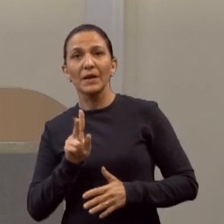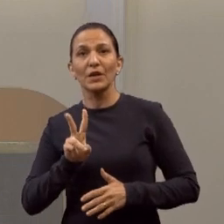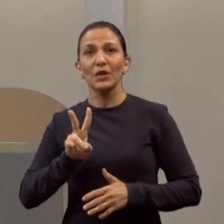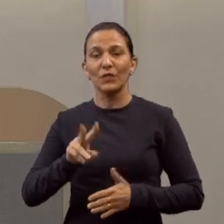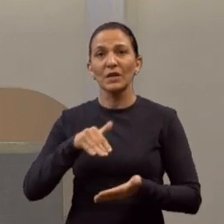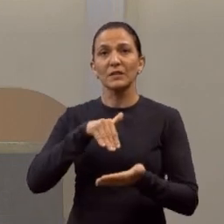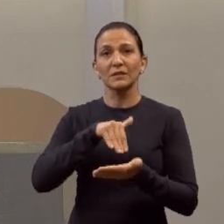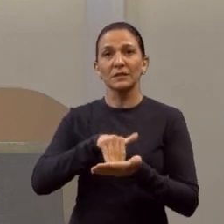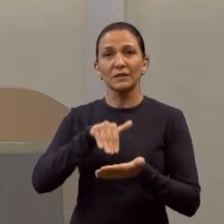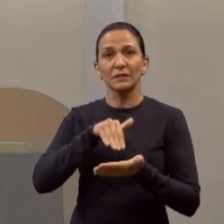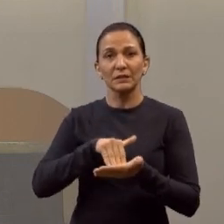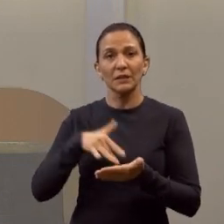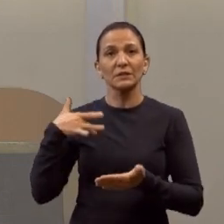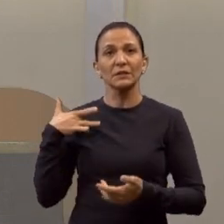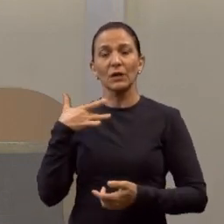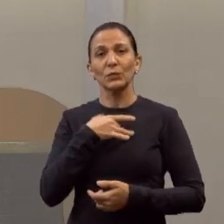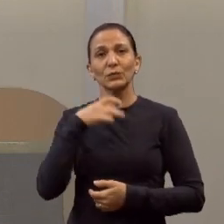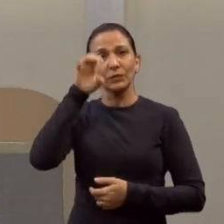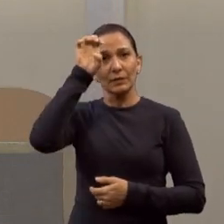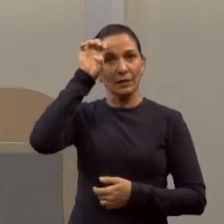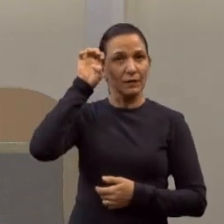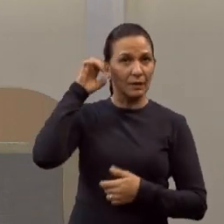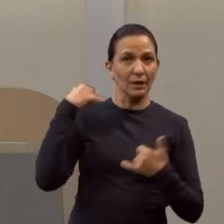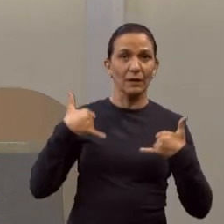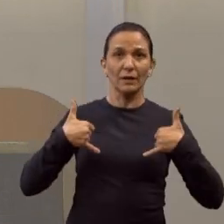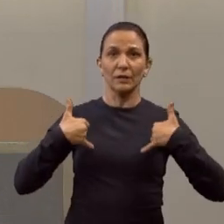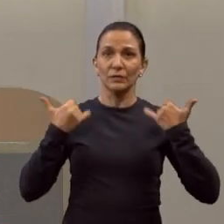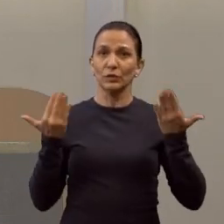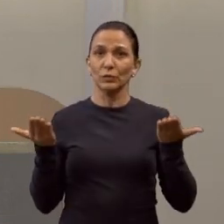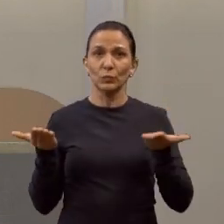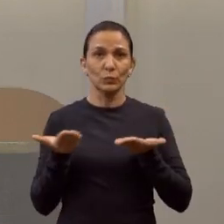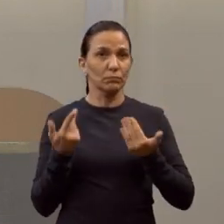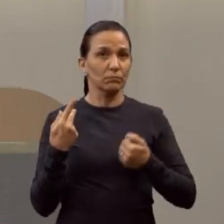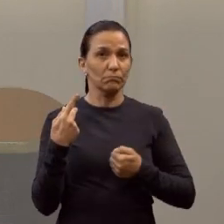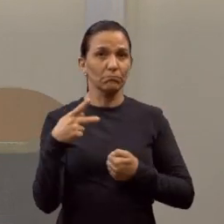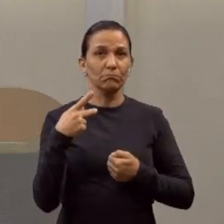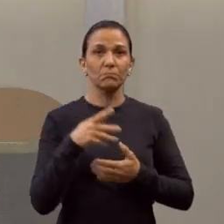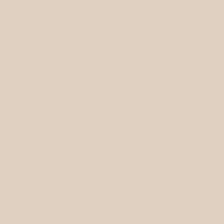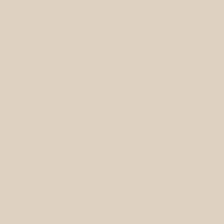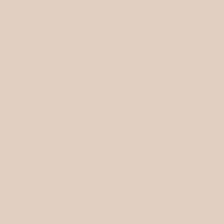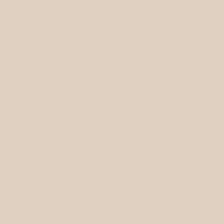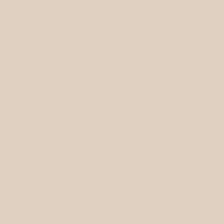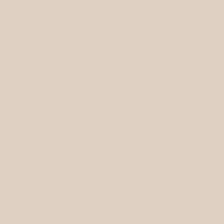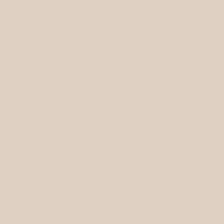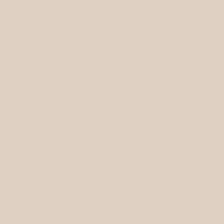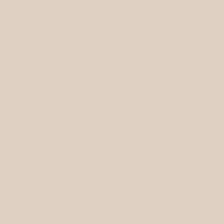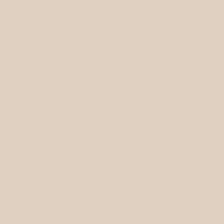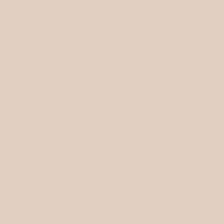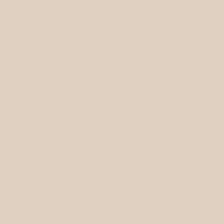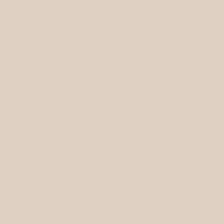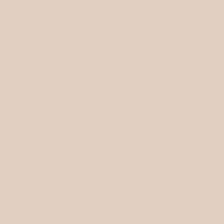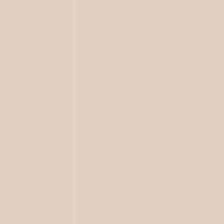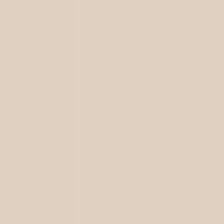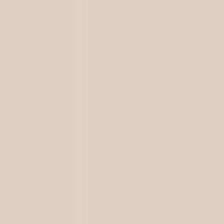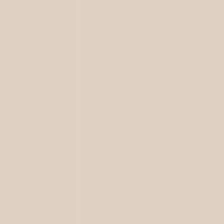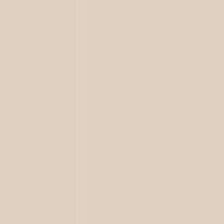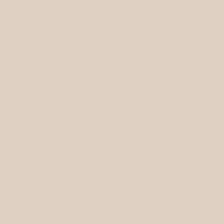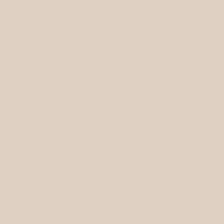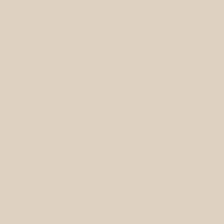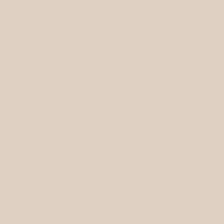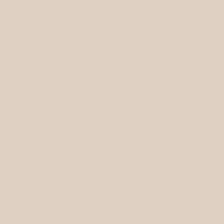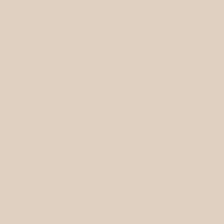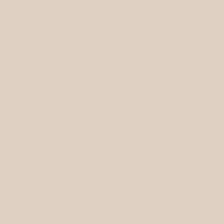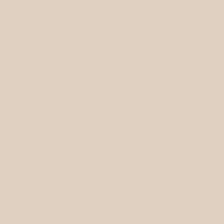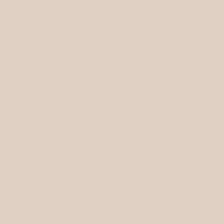a secretária Eliana Unaim pelo seu aniversário na data de hoje. Muito obrigado. Obrigado. A CIDADE